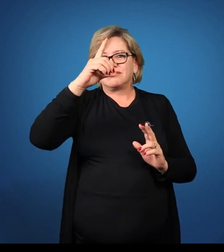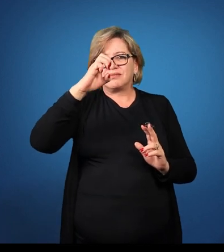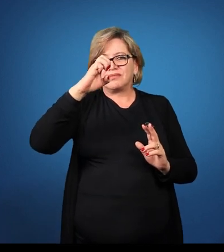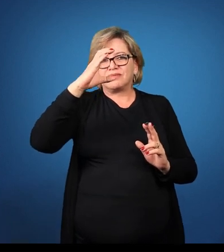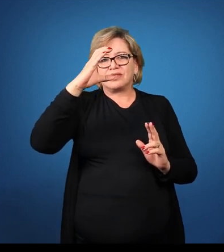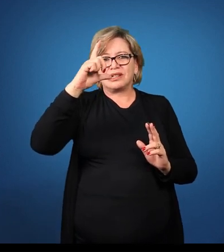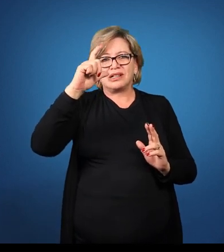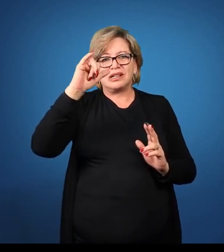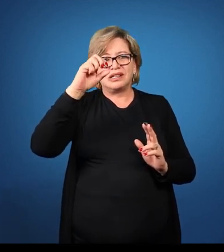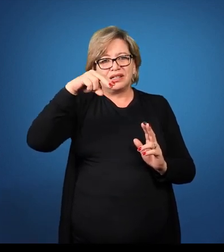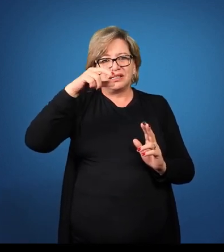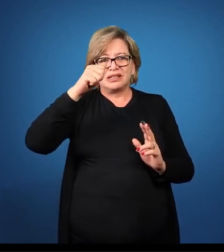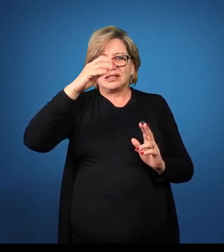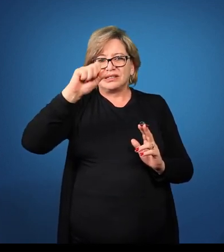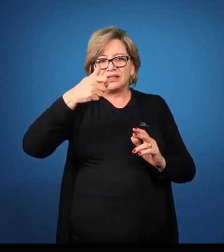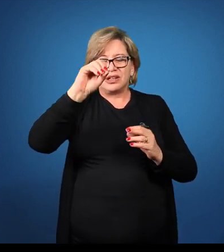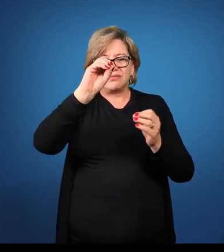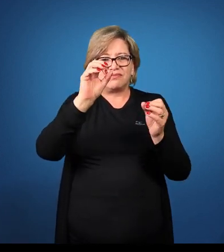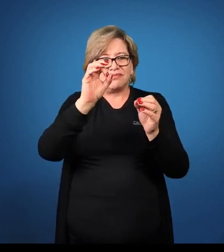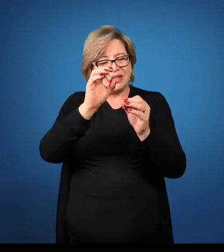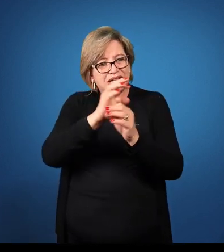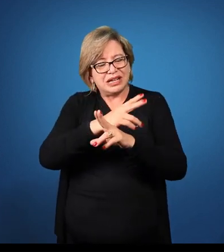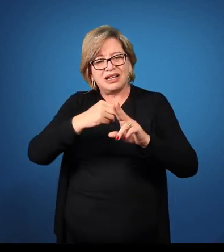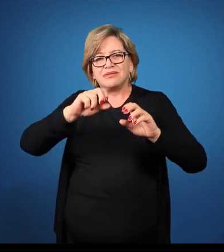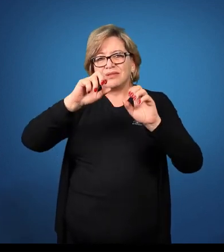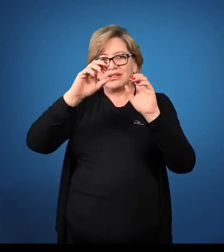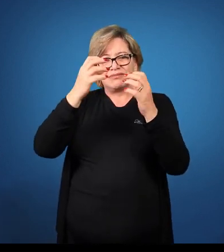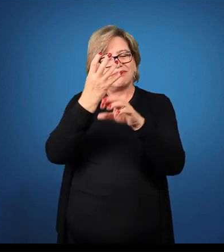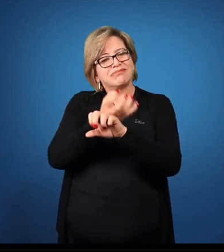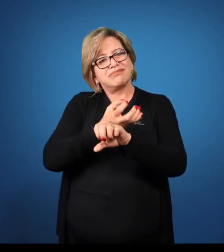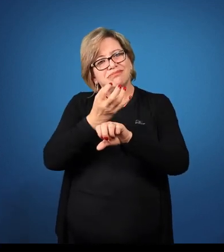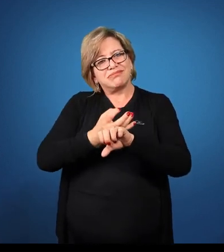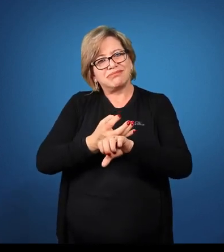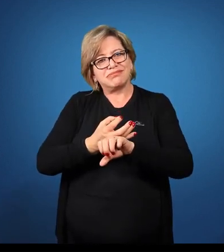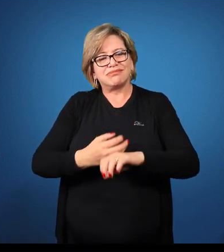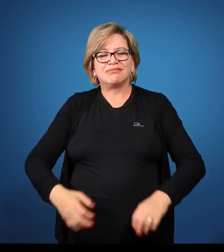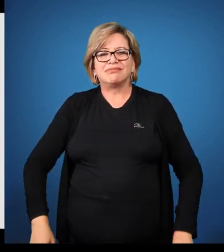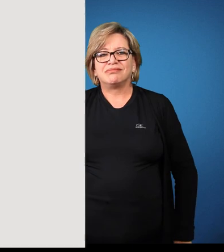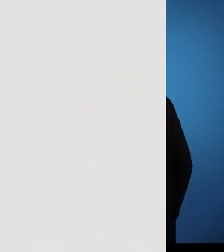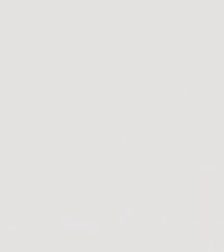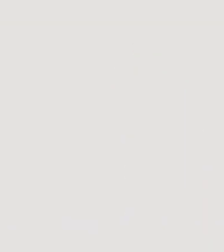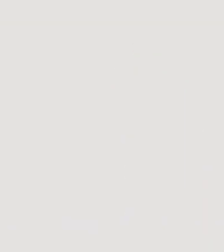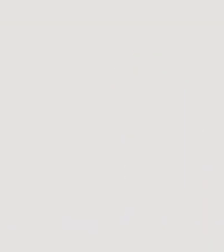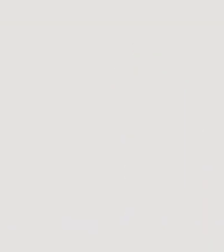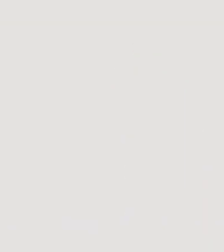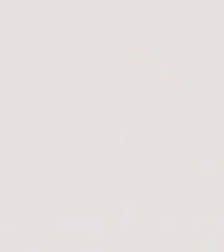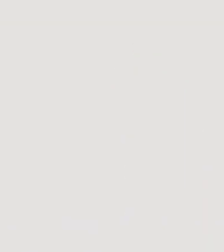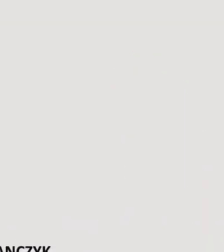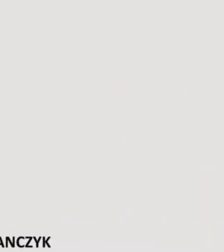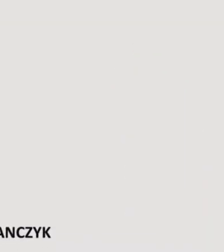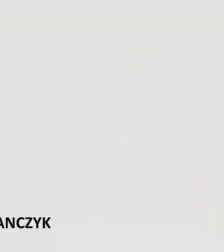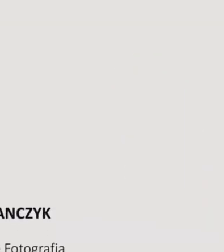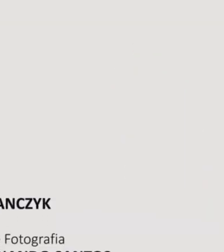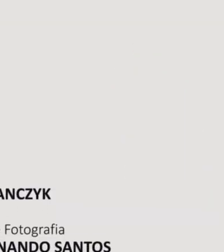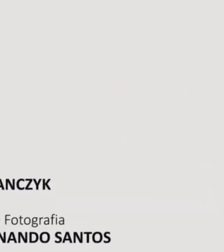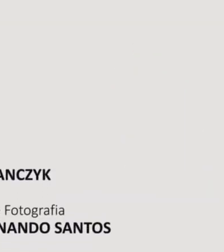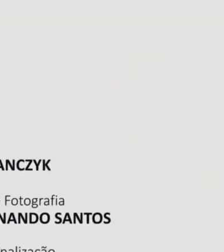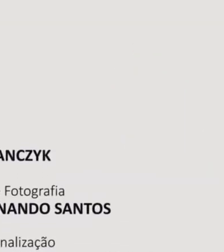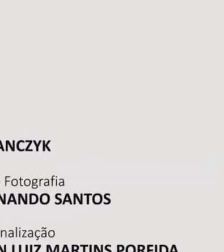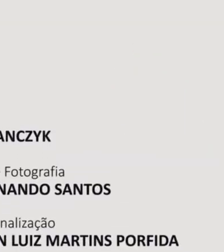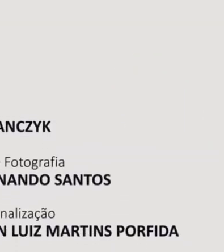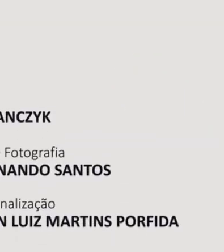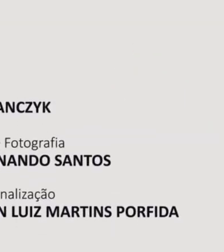e daí fechamos a unidade, bem como a disciplina. Música Música